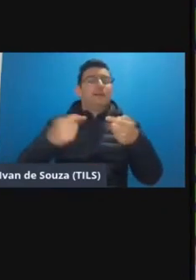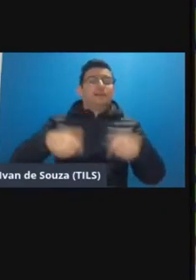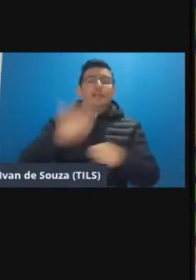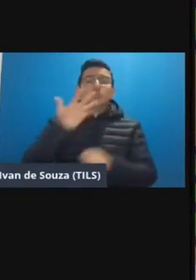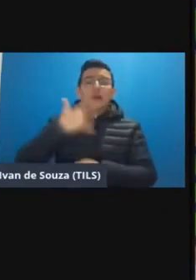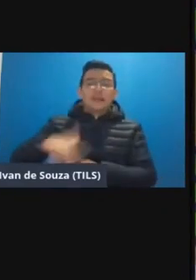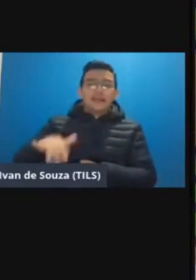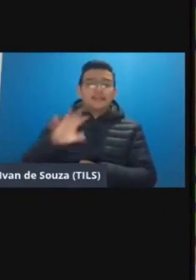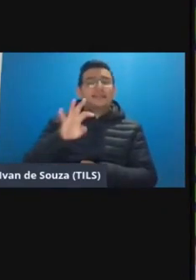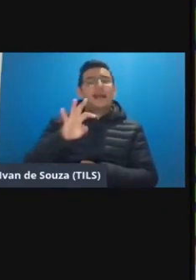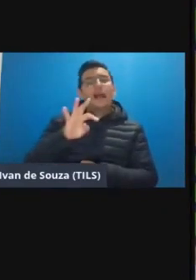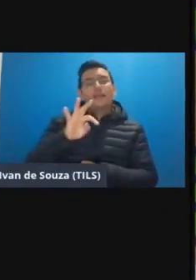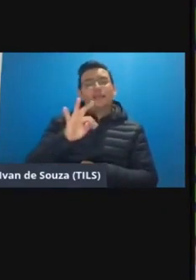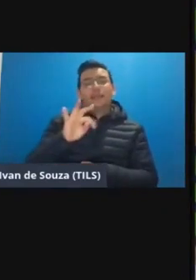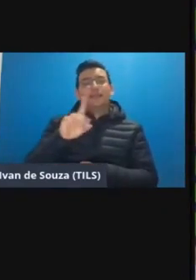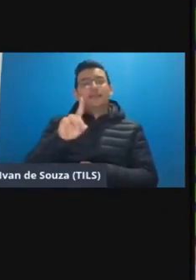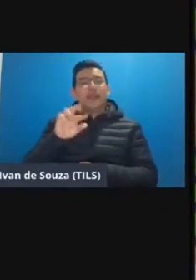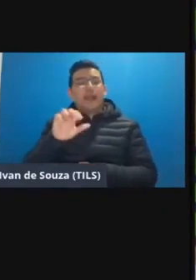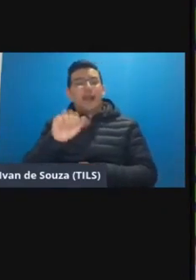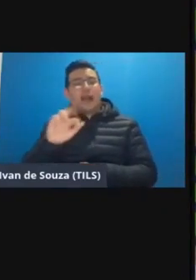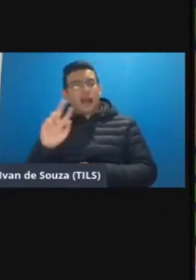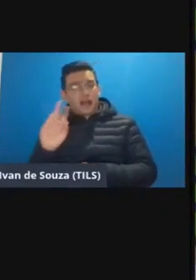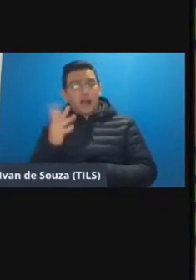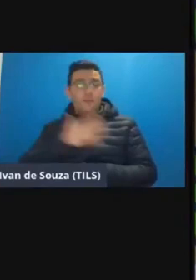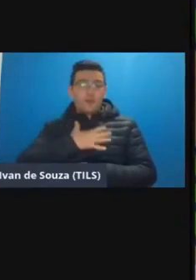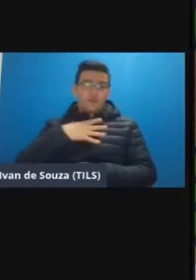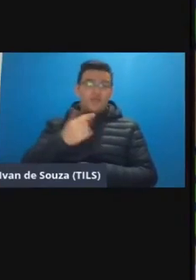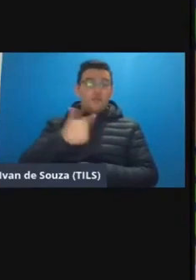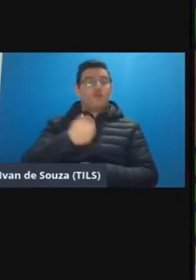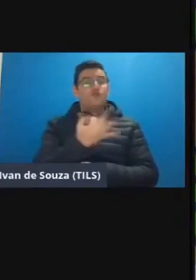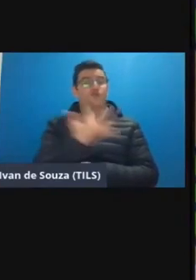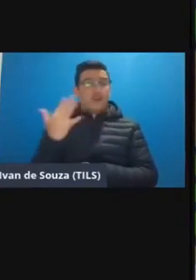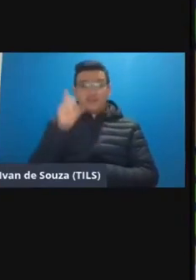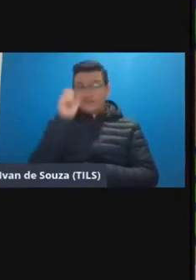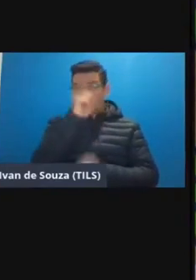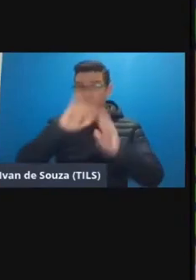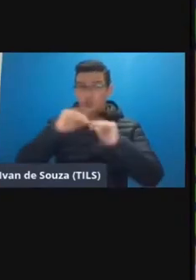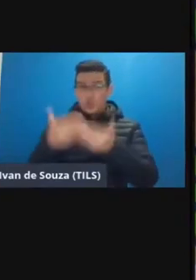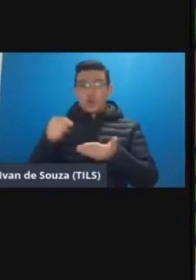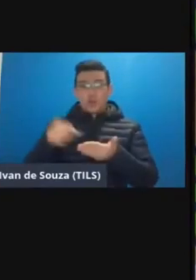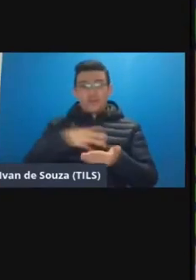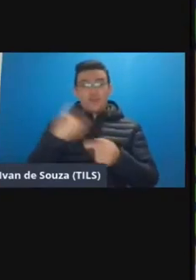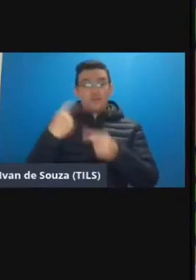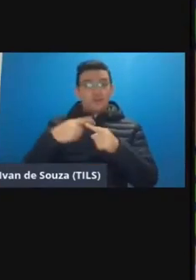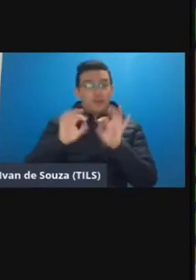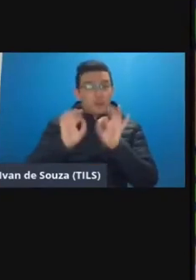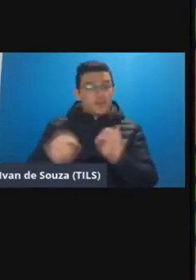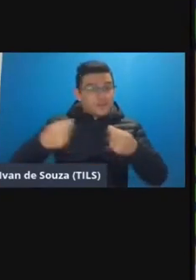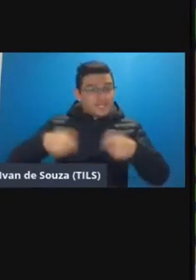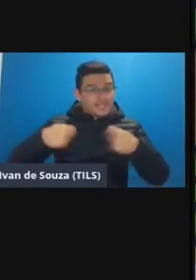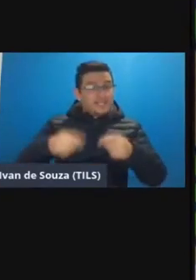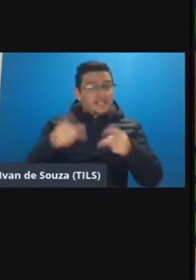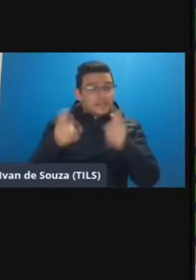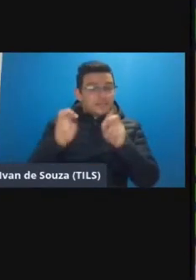uma criança que é ter dh como meu filhotinho é e eu tô passando altos perrengues na escola com ele porque realmente existe é precisa ter esse